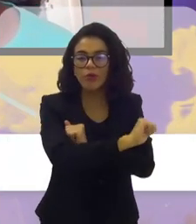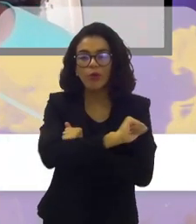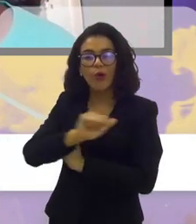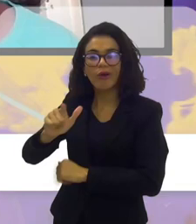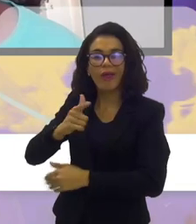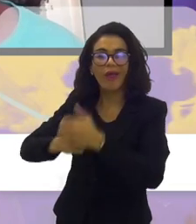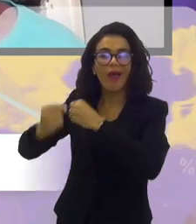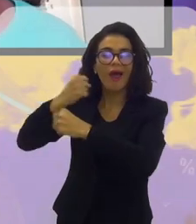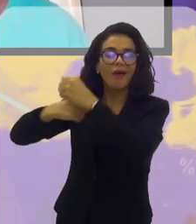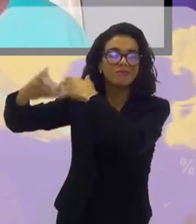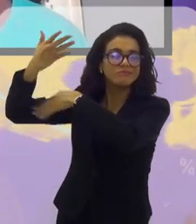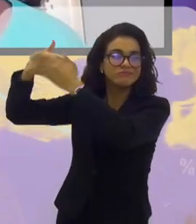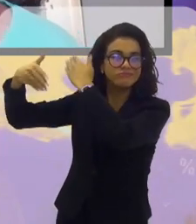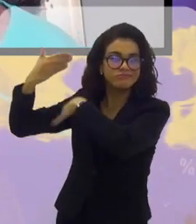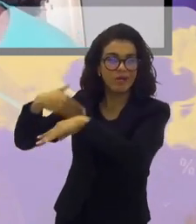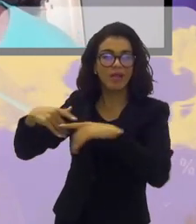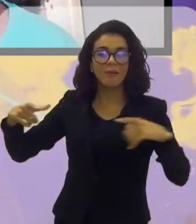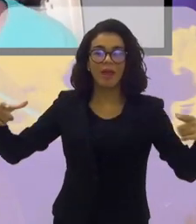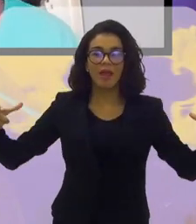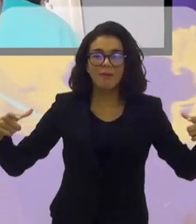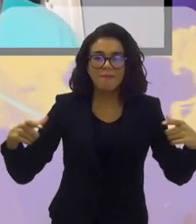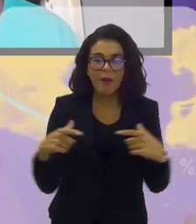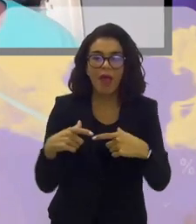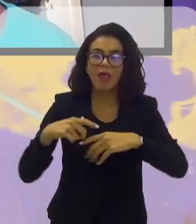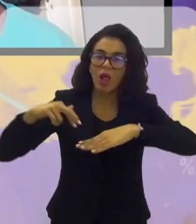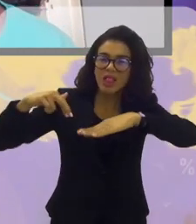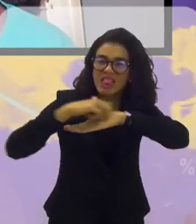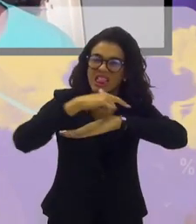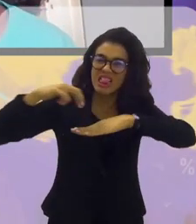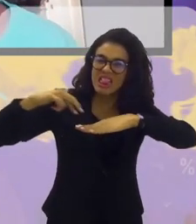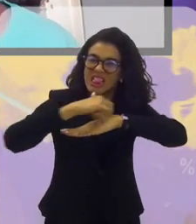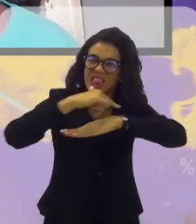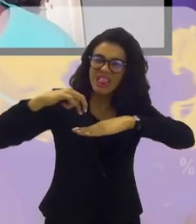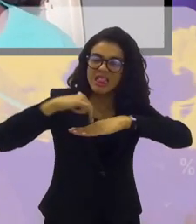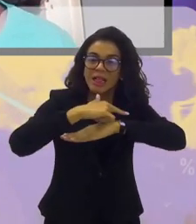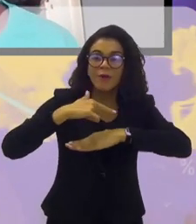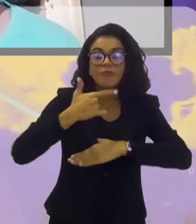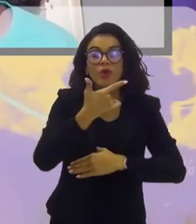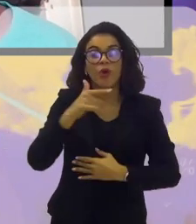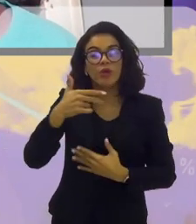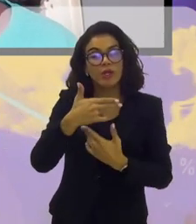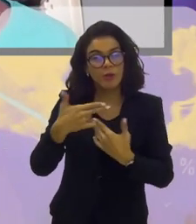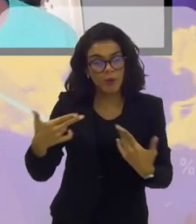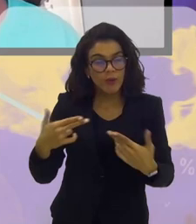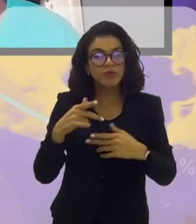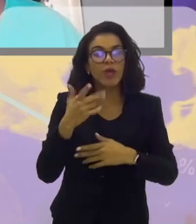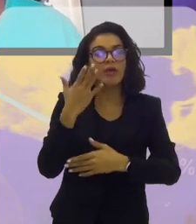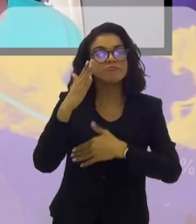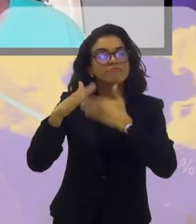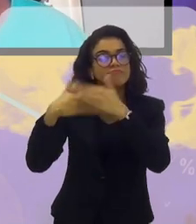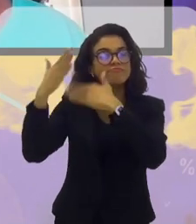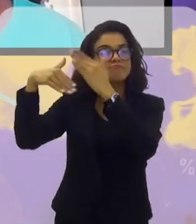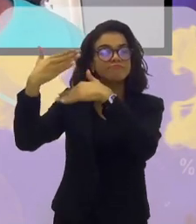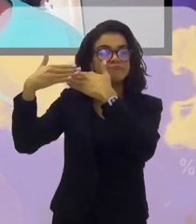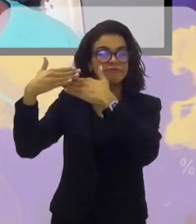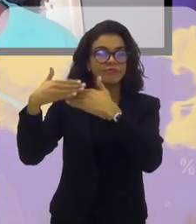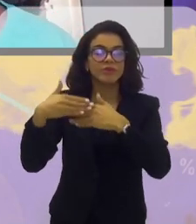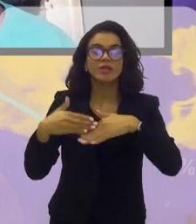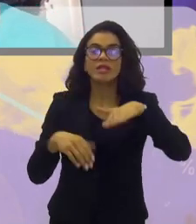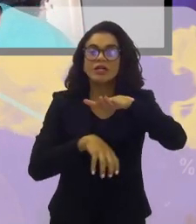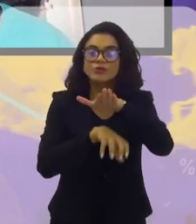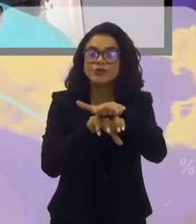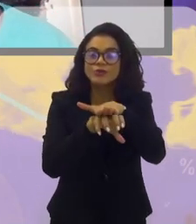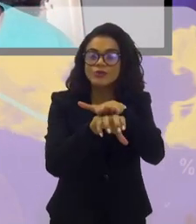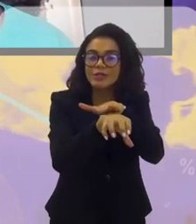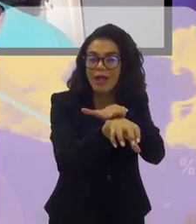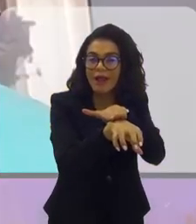os atletas de outrora e o espaço diminuiu. O pisoteio se concentrou. Outra coisa que aconteceu foi a evolução da